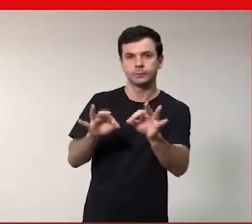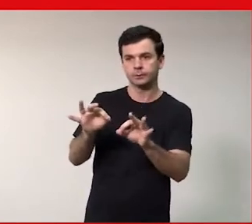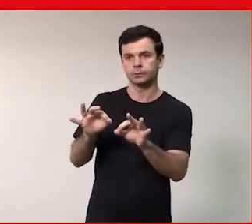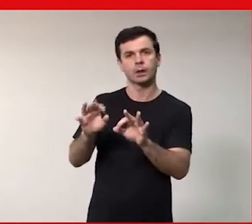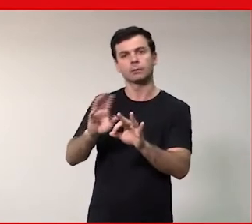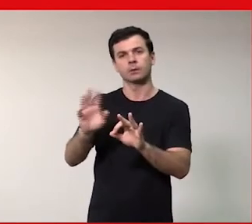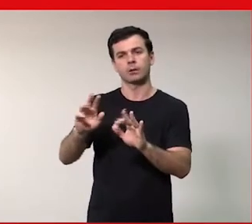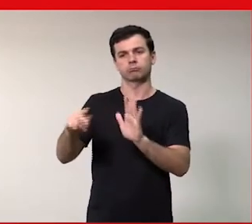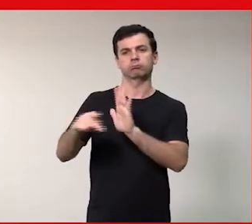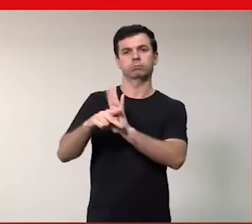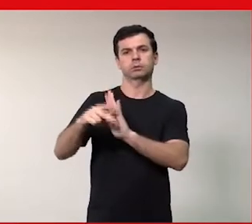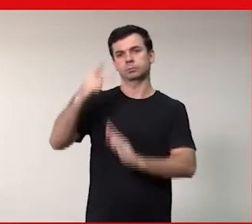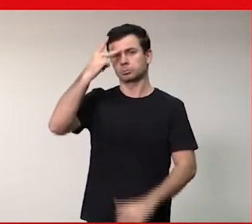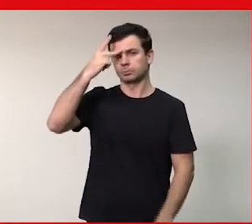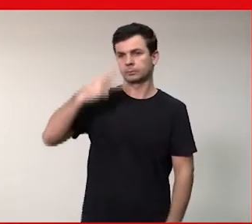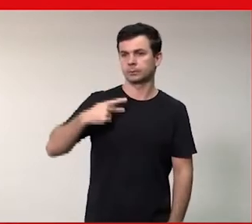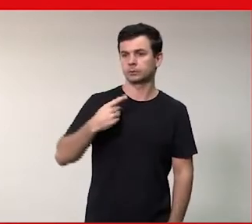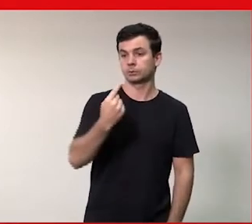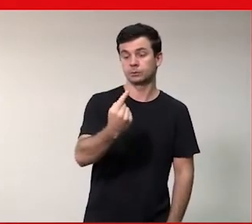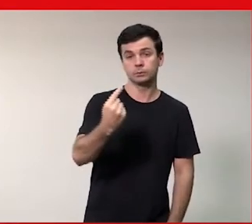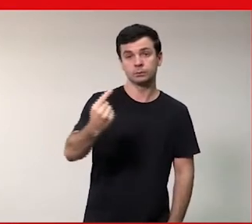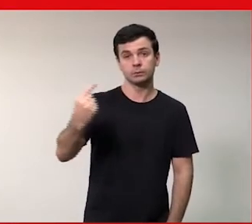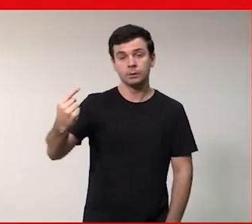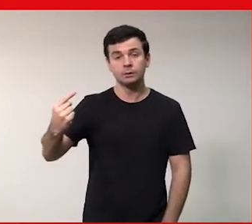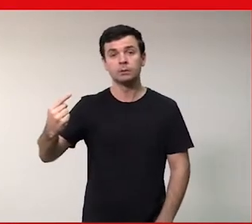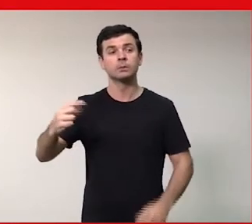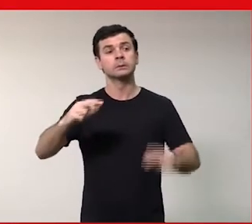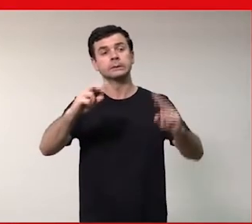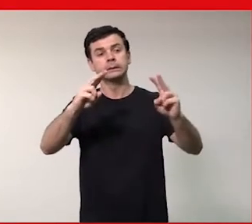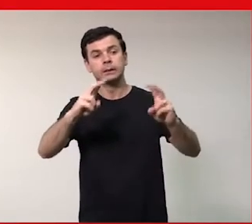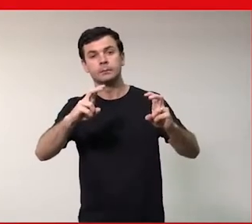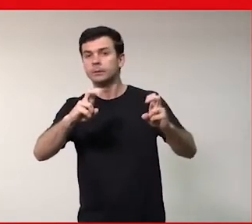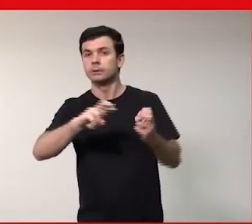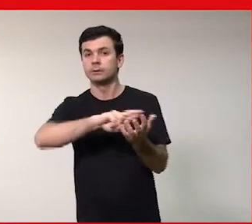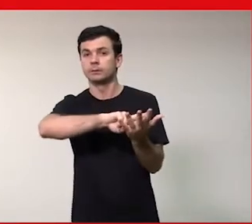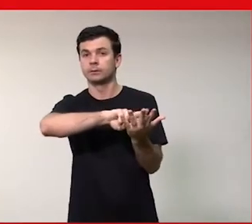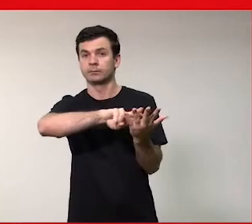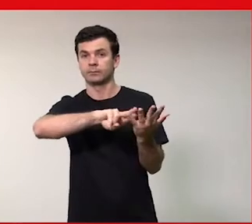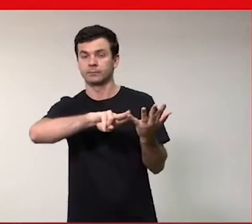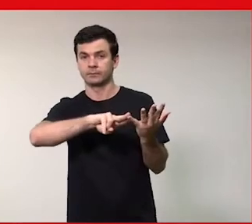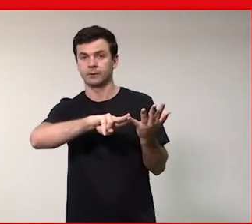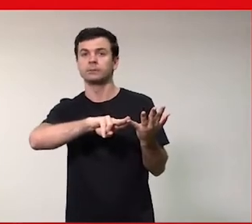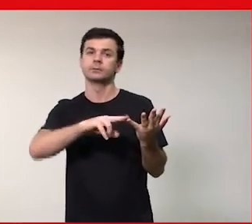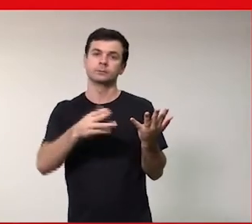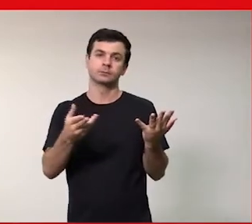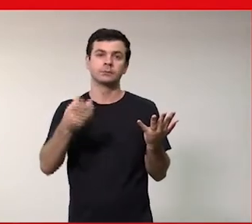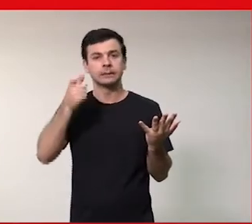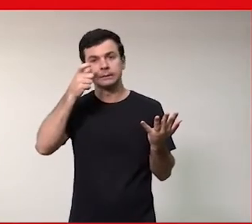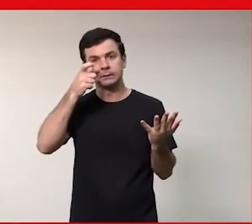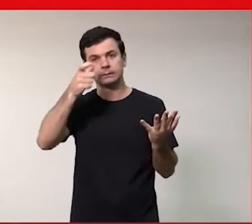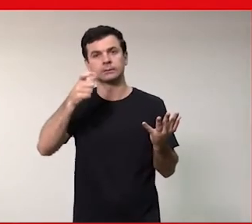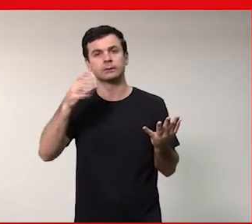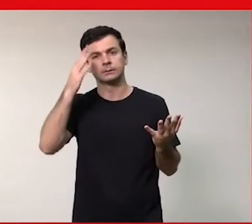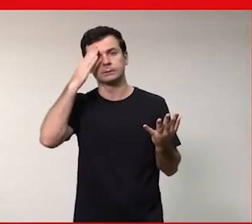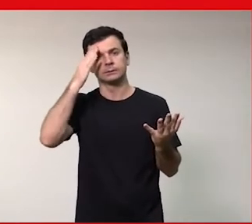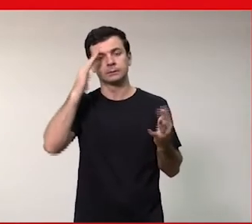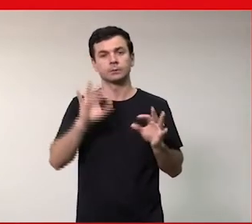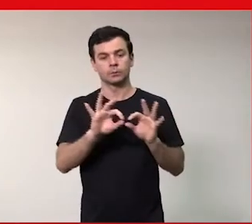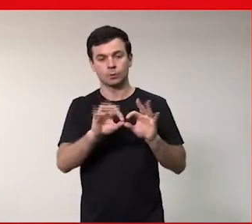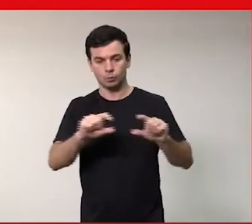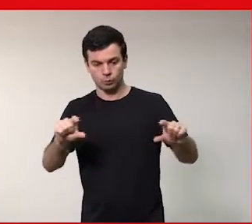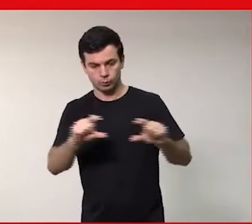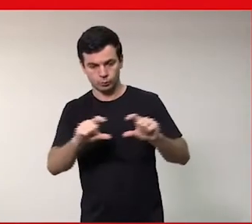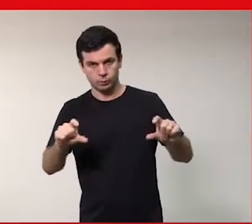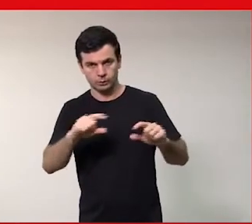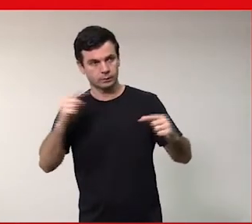independentes e atuam em diversas frentes isso que é interessante apesar do nosso do programa ter um objetivo único